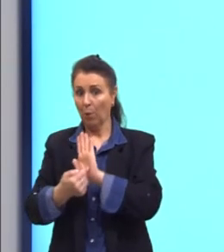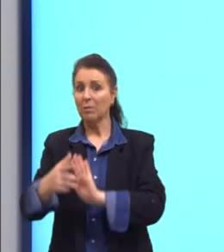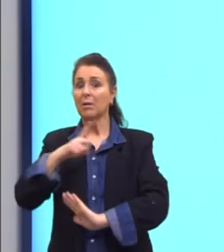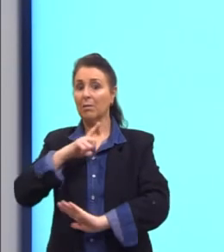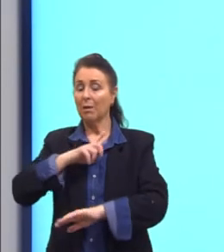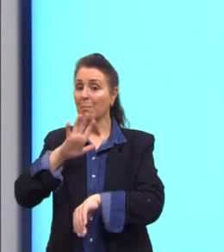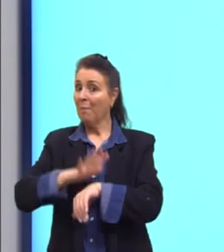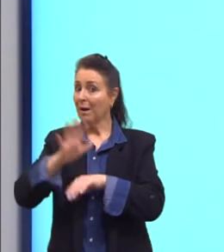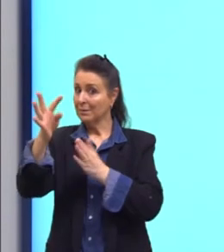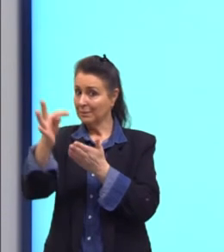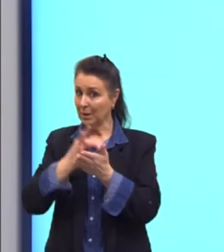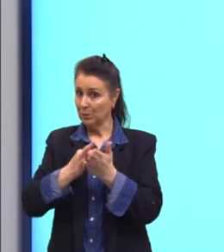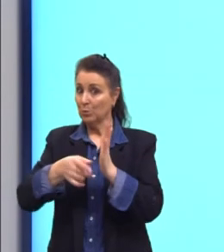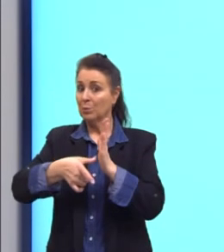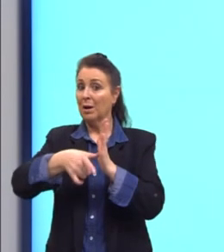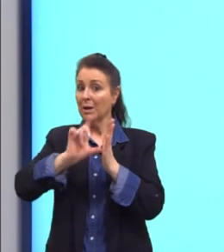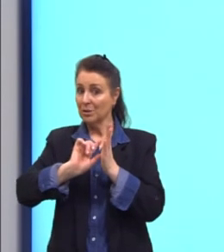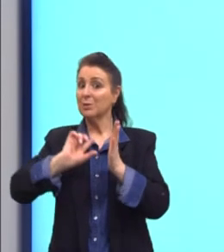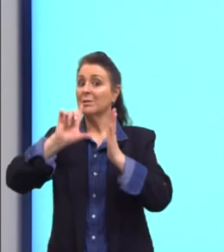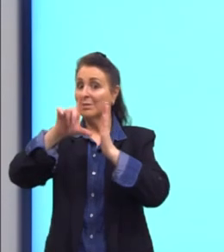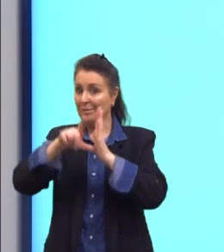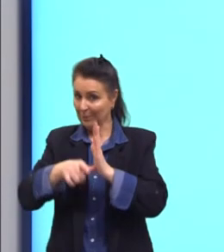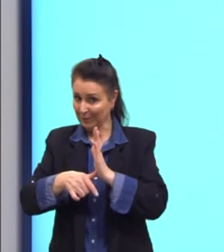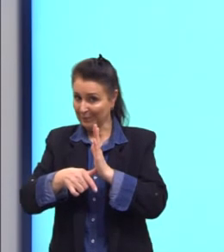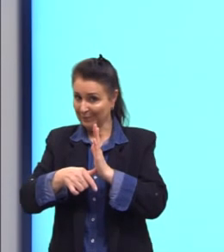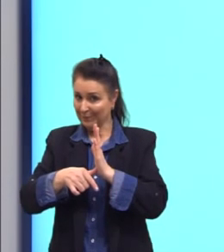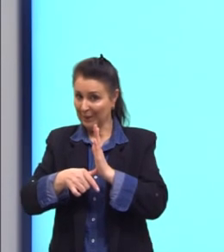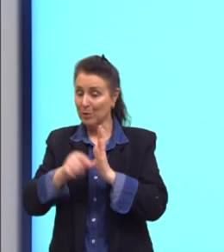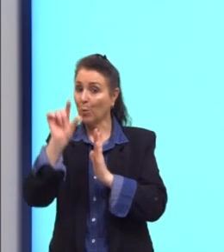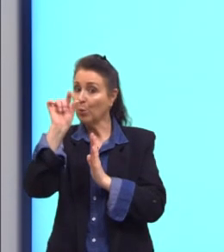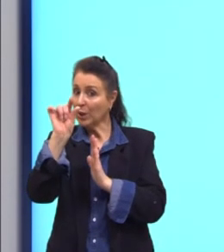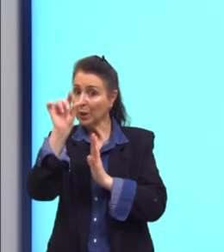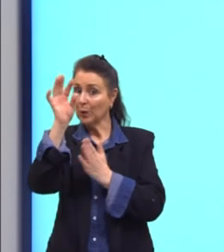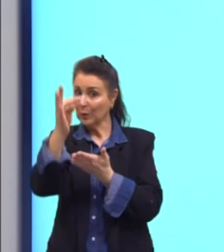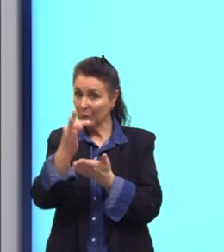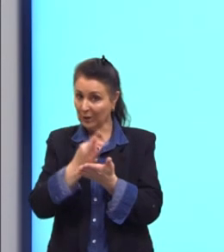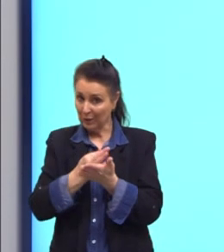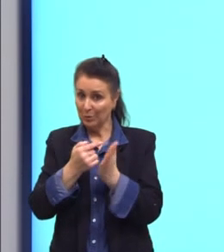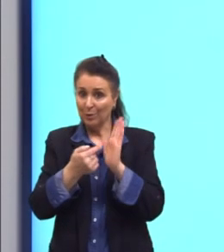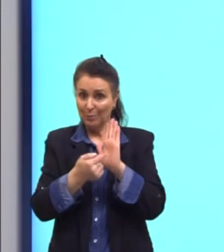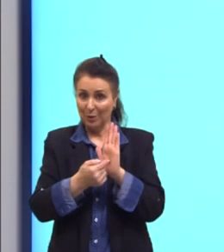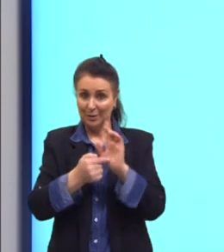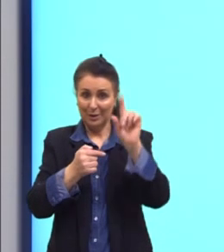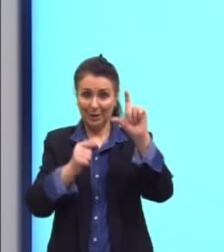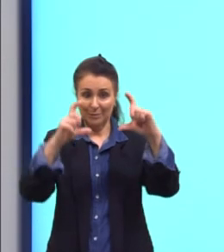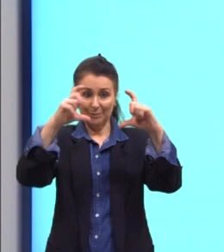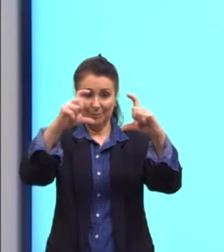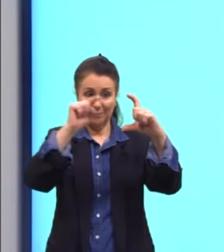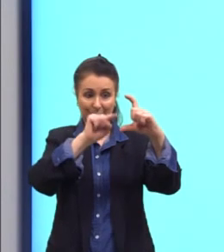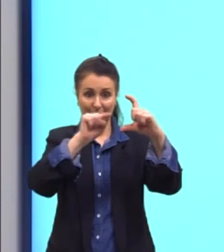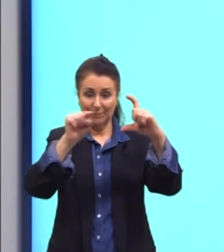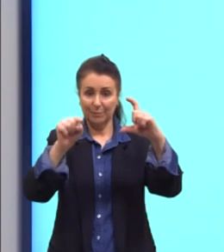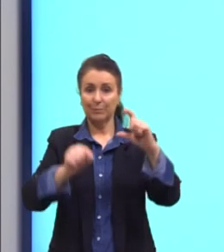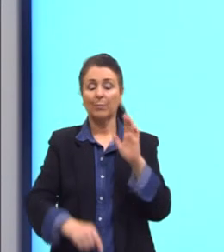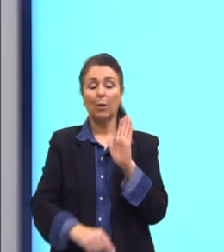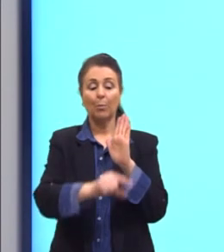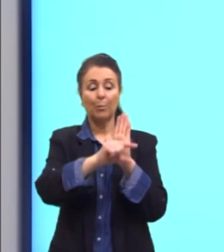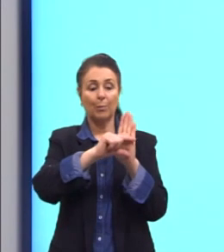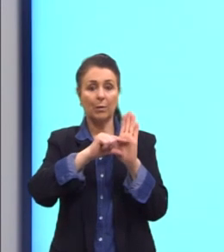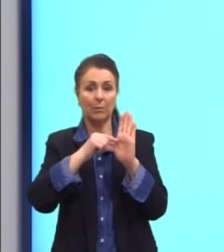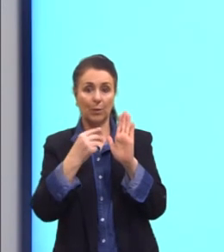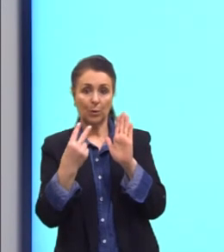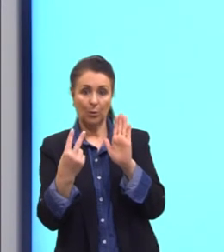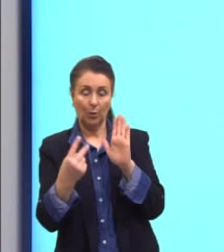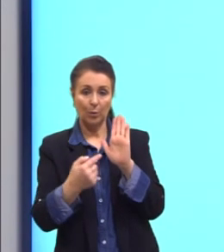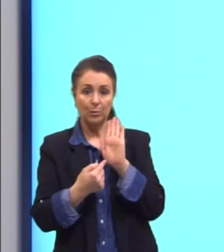mais textos antes ali. Mais partes do texto. Ali diz assim, ó. No parágrafo 2, ele